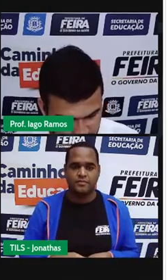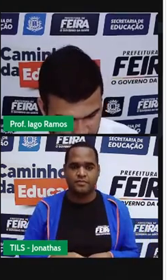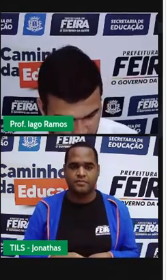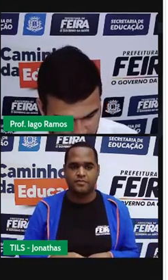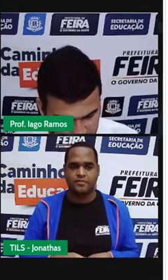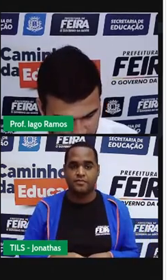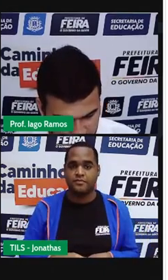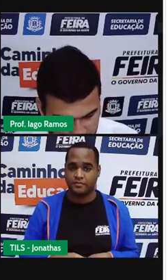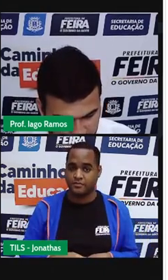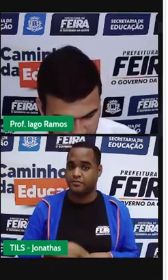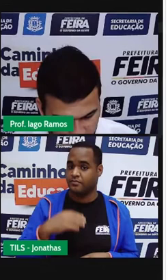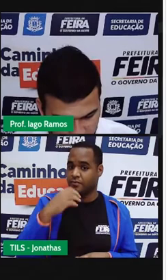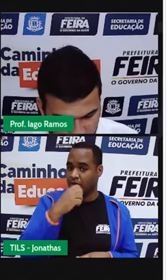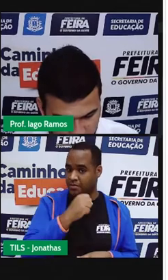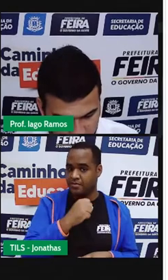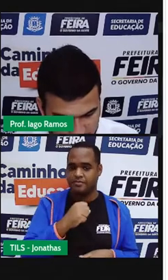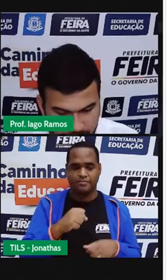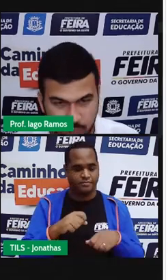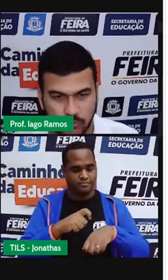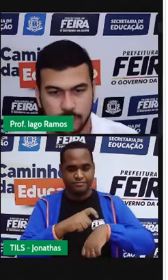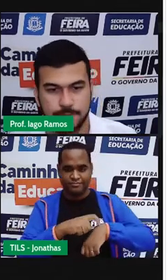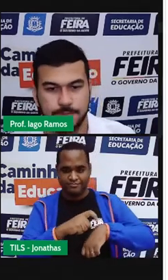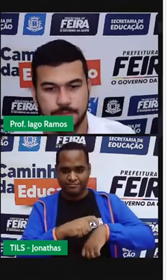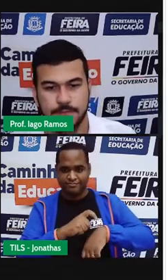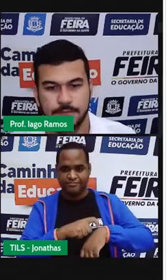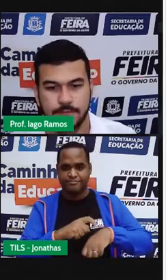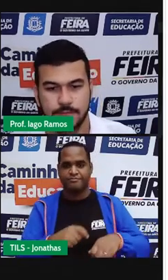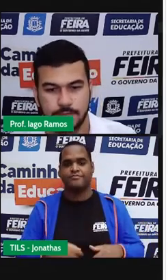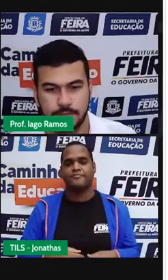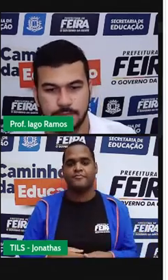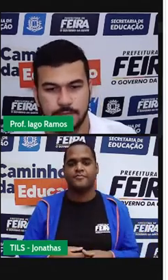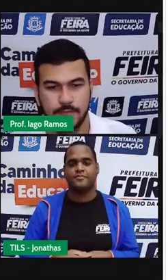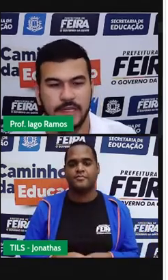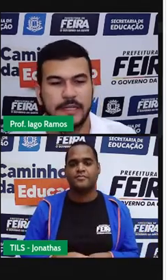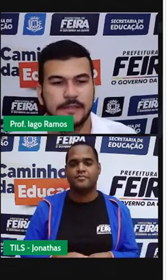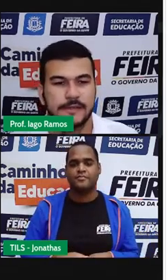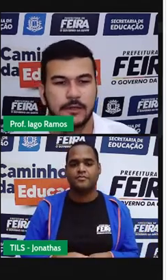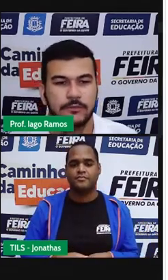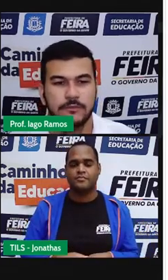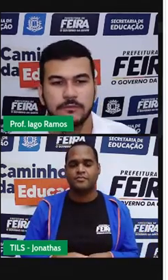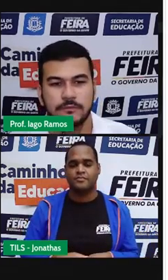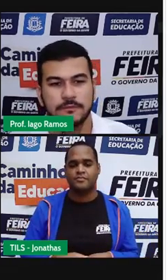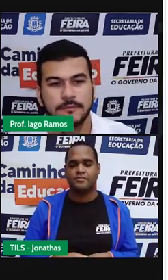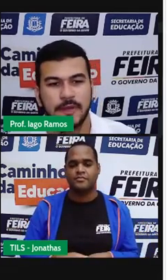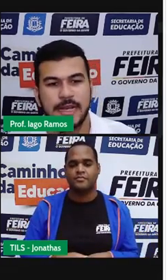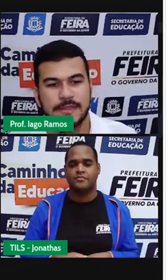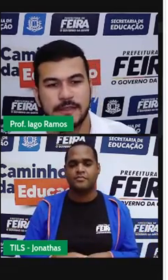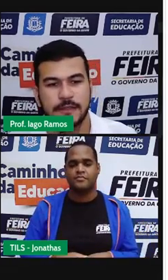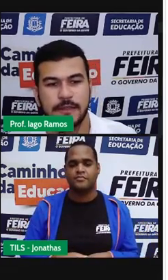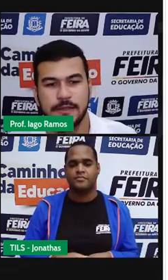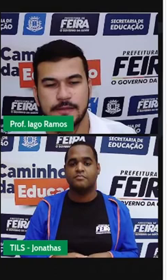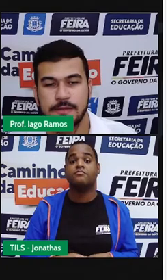Velocidade e tempo. Que são as grandezas